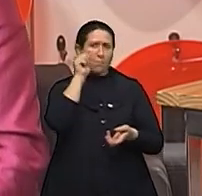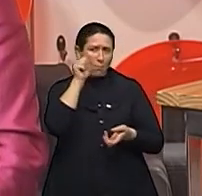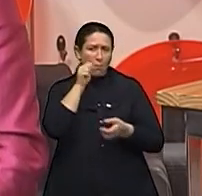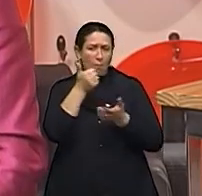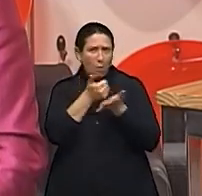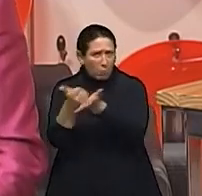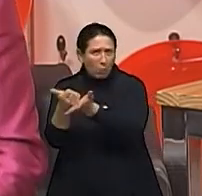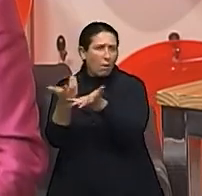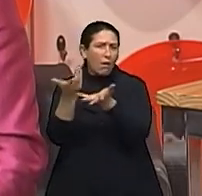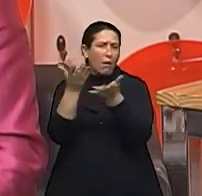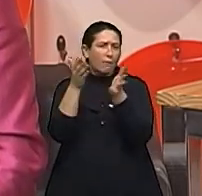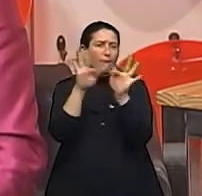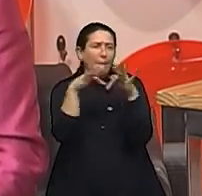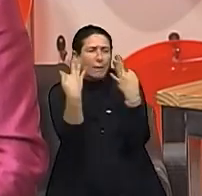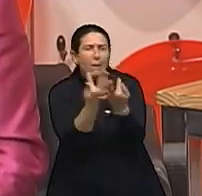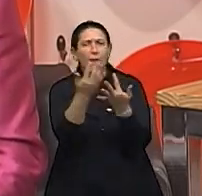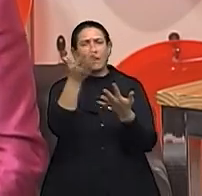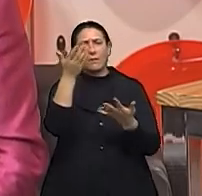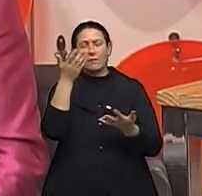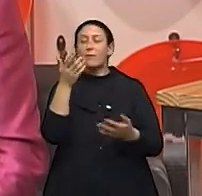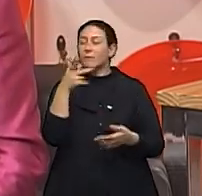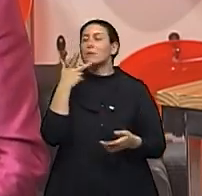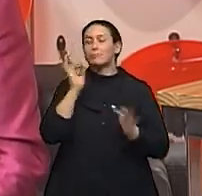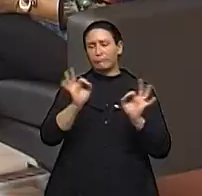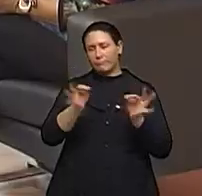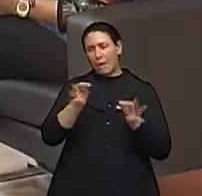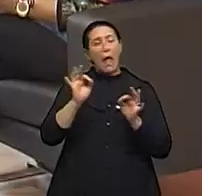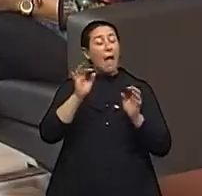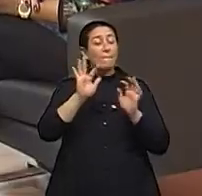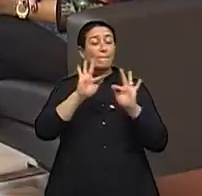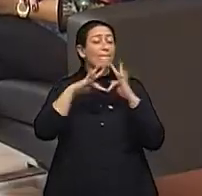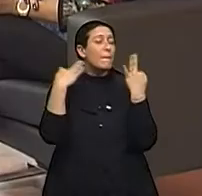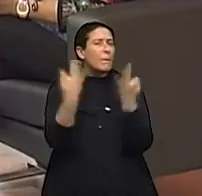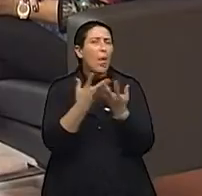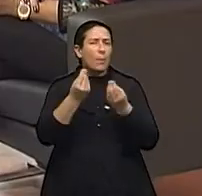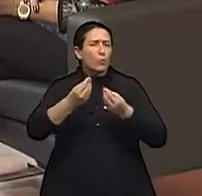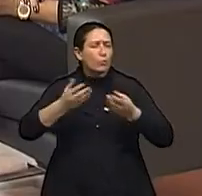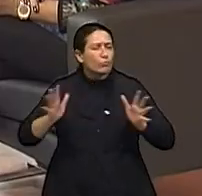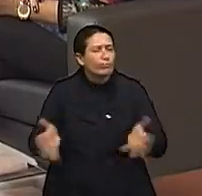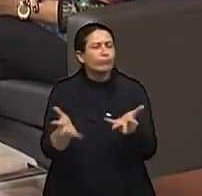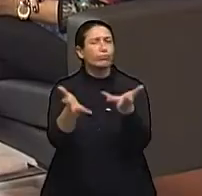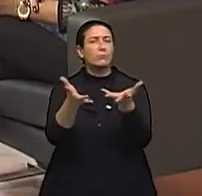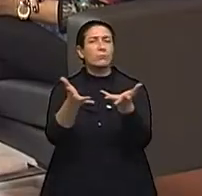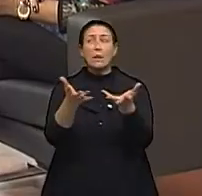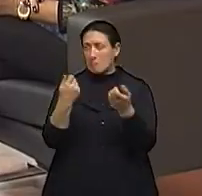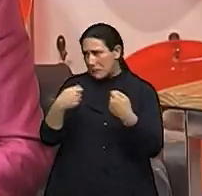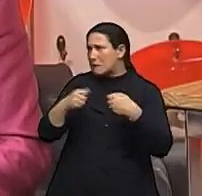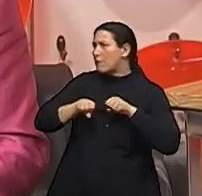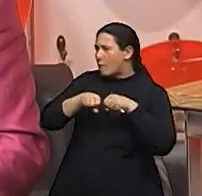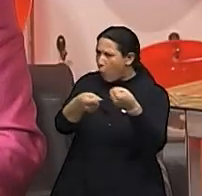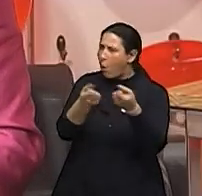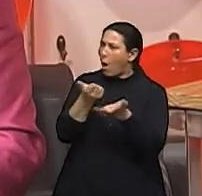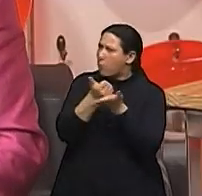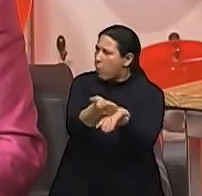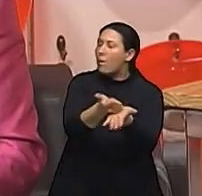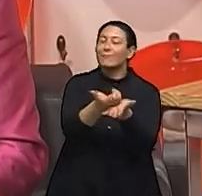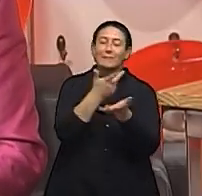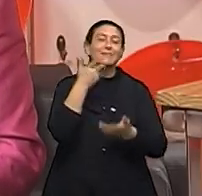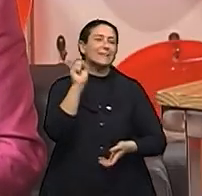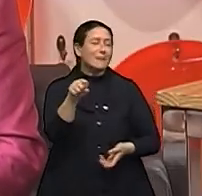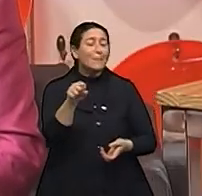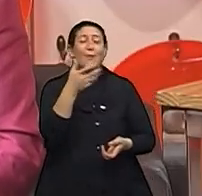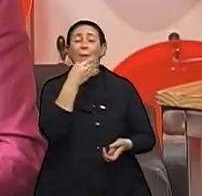uma garra, é de uma... E a família tem que se juntar e tem que dar essa força. Muito. Os homens têm uma